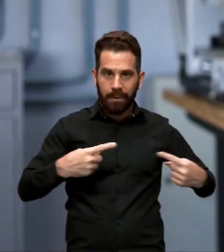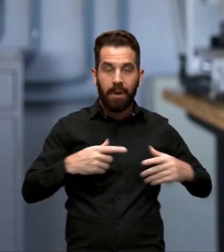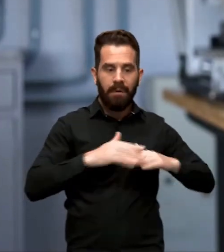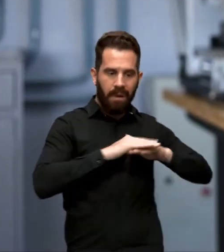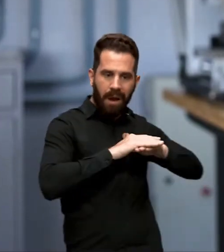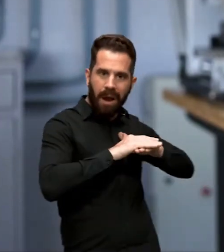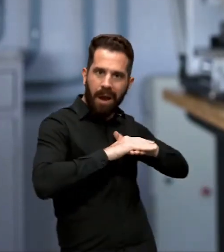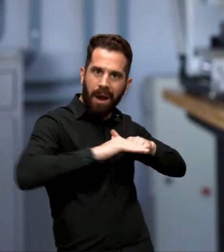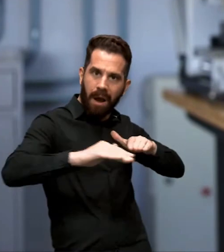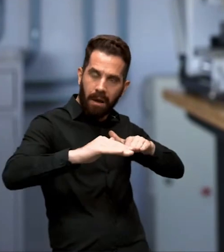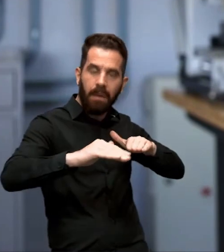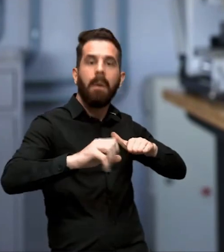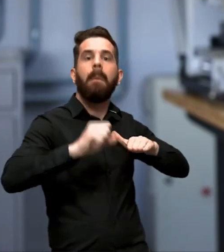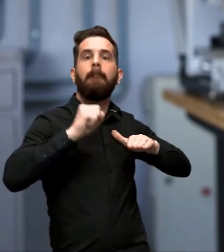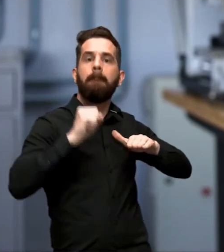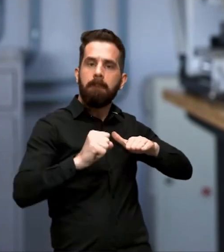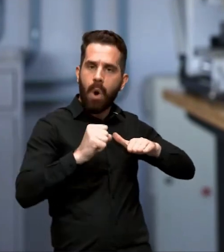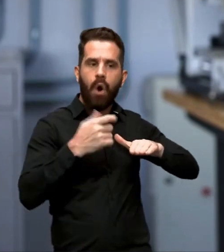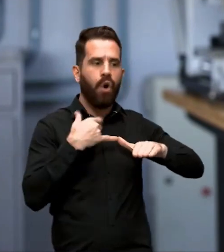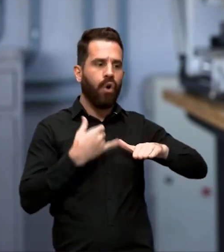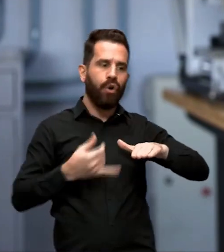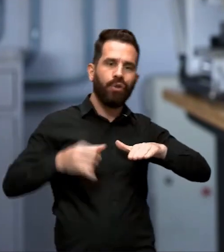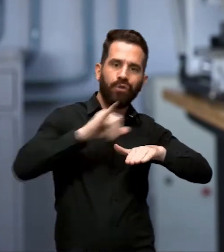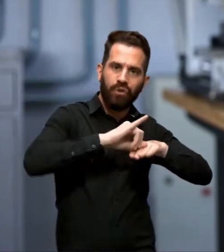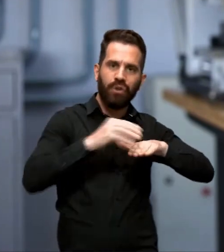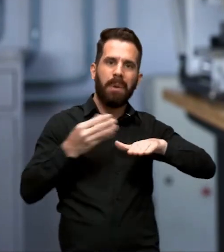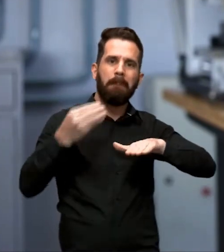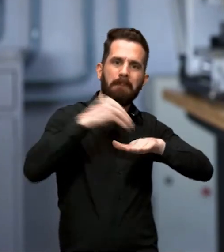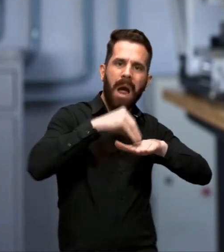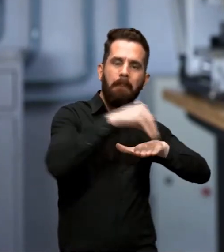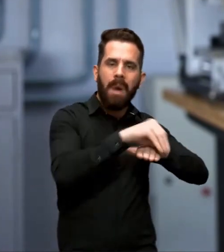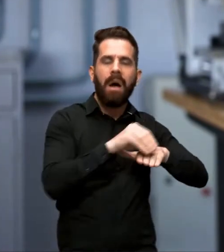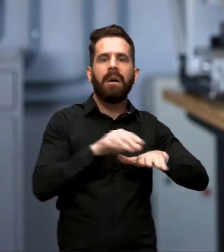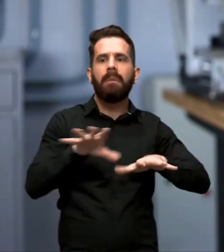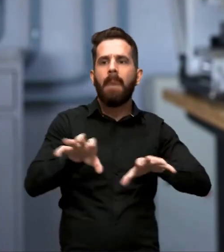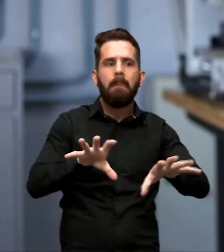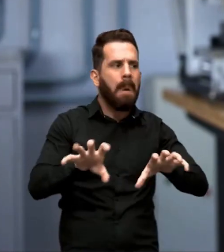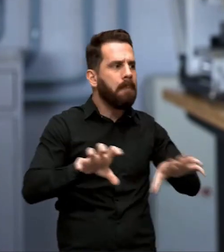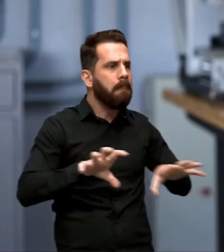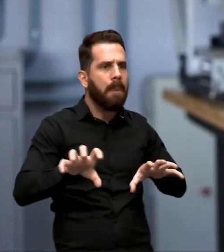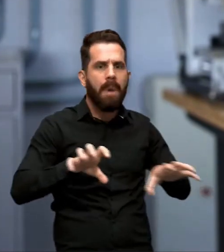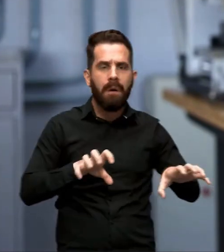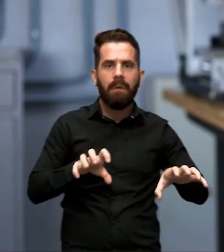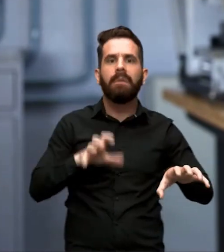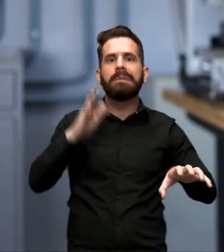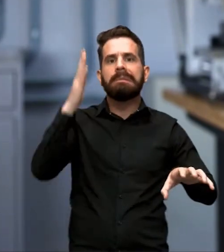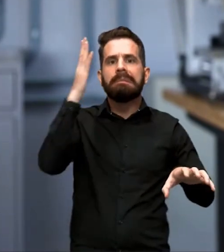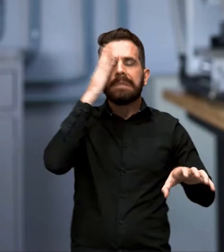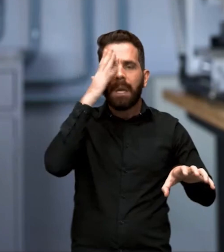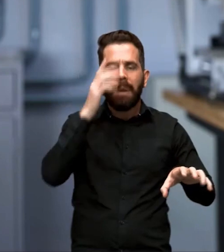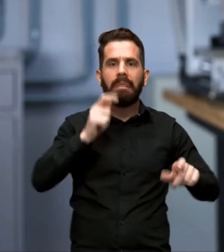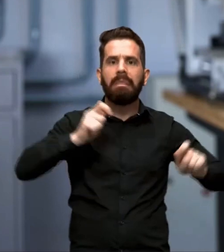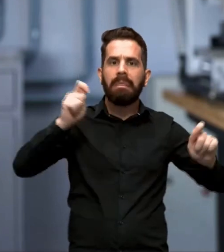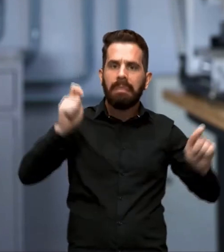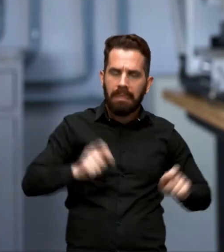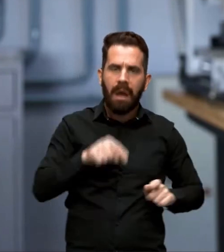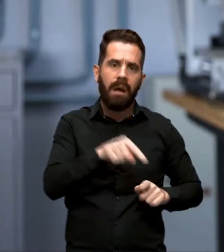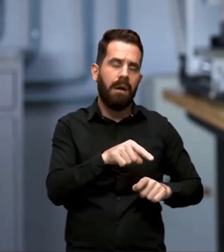a ser acoplado nele sensores ou sistemas mecânicos que tornam o robô capaz de realizar